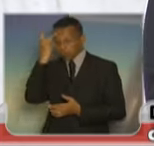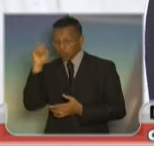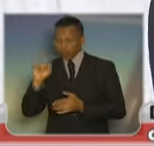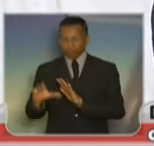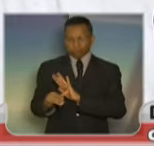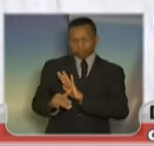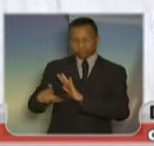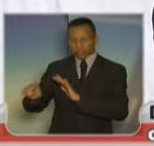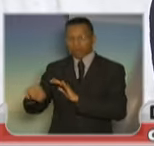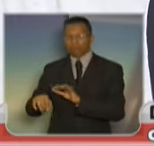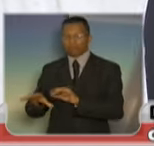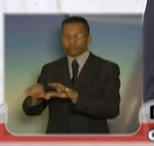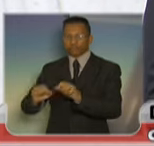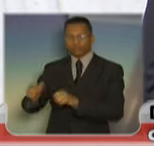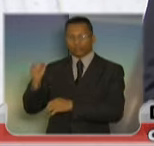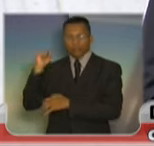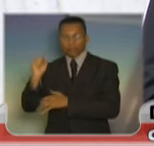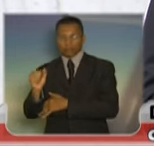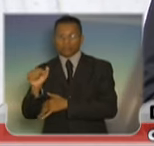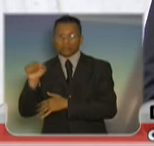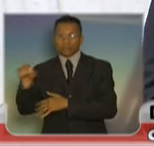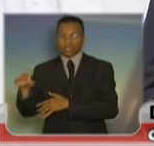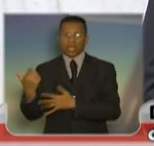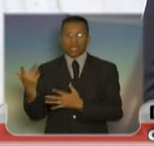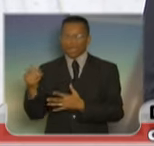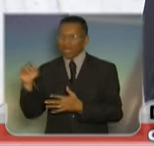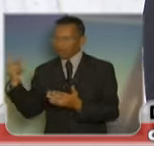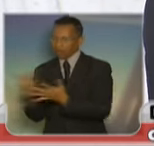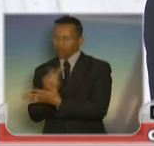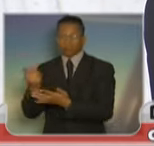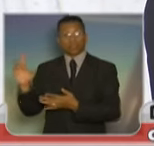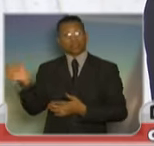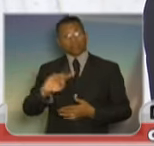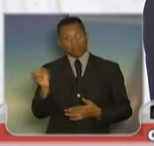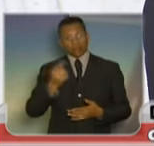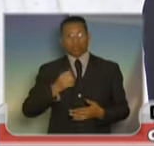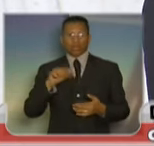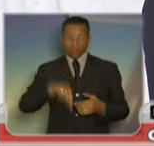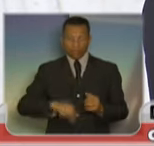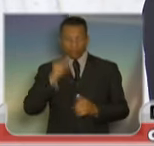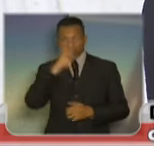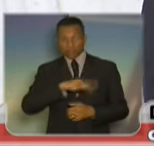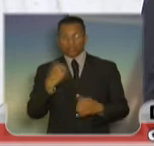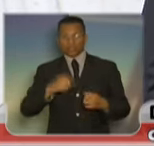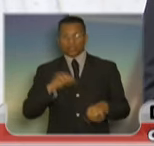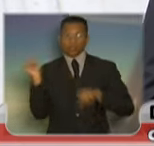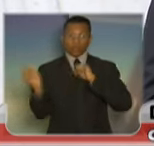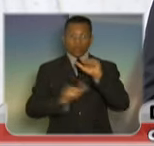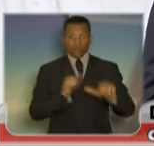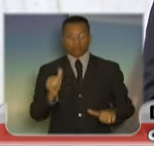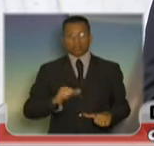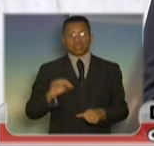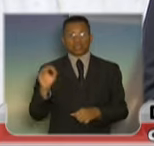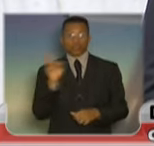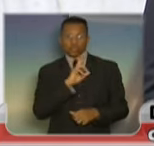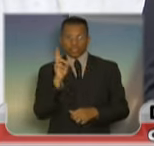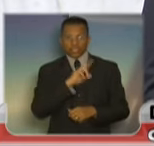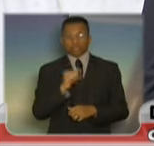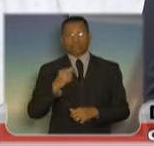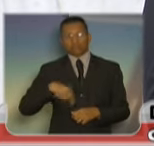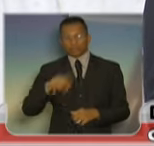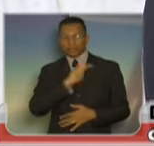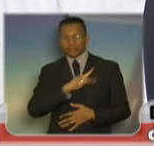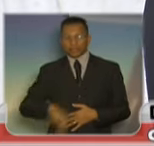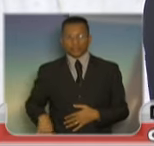ser o acusado na ocorrência. Essa é uma atitude que o Brasil precisa mudar com urgência, senhor presidente, porque isso só tem trazido